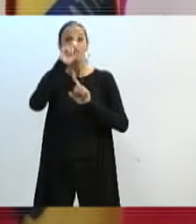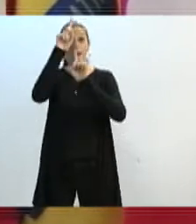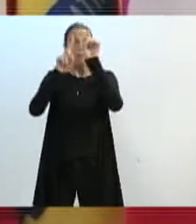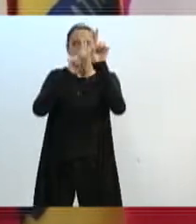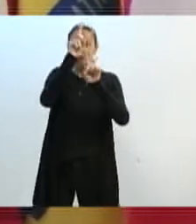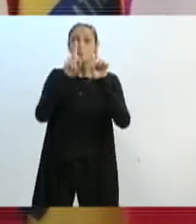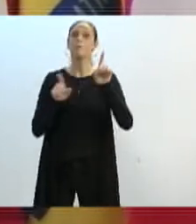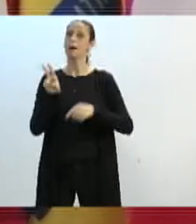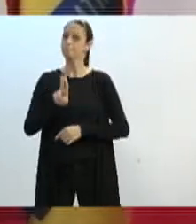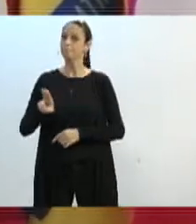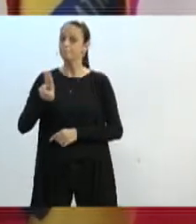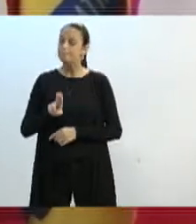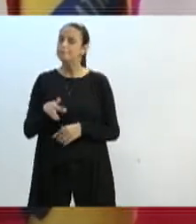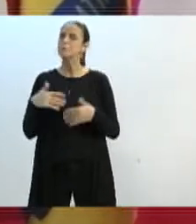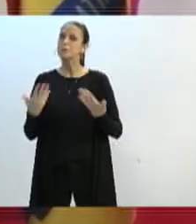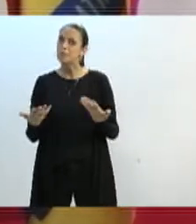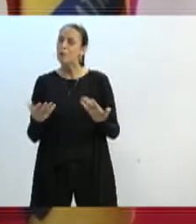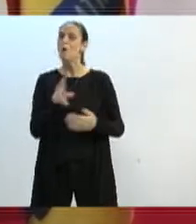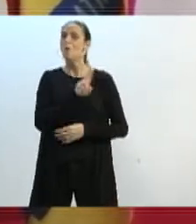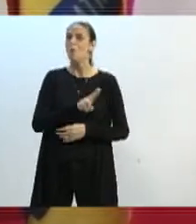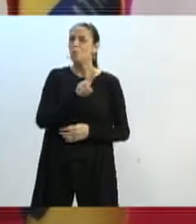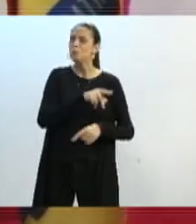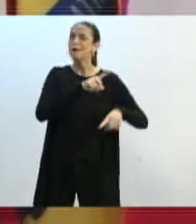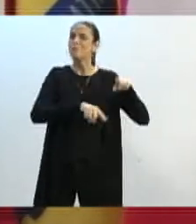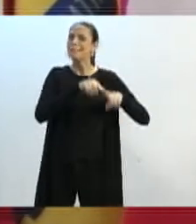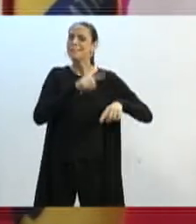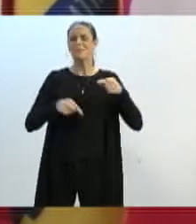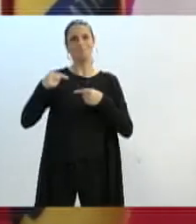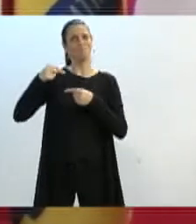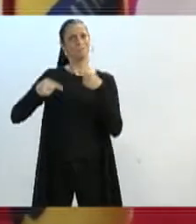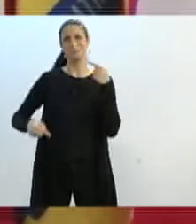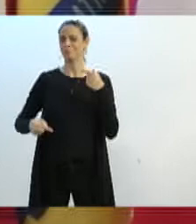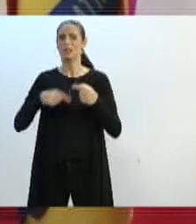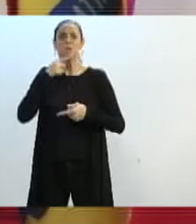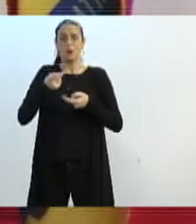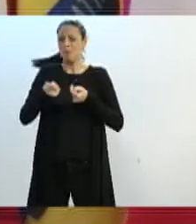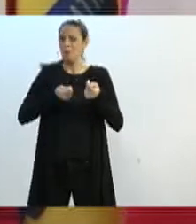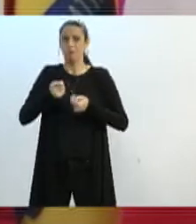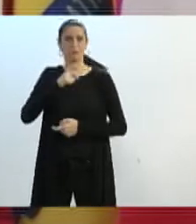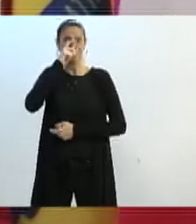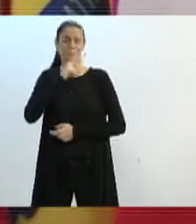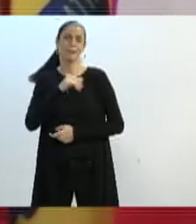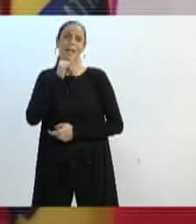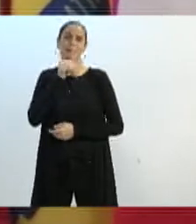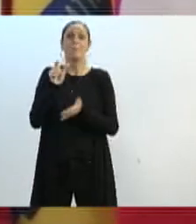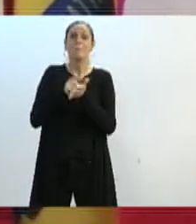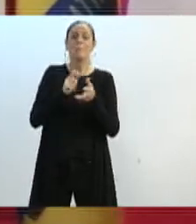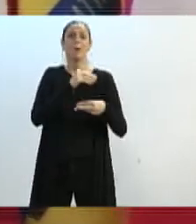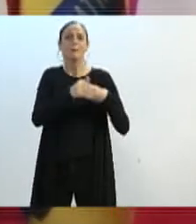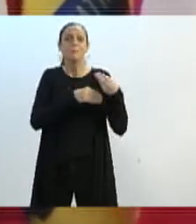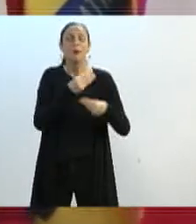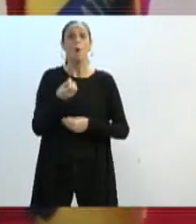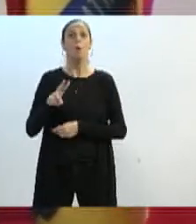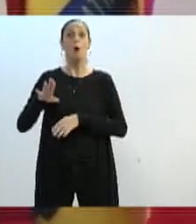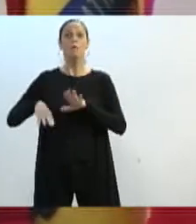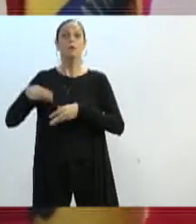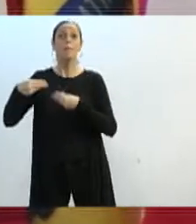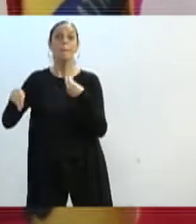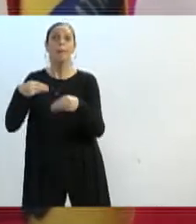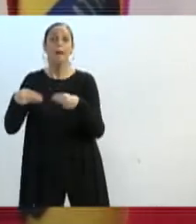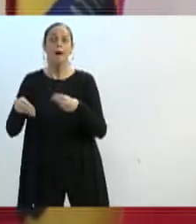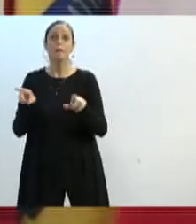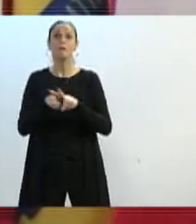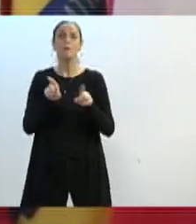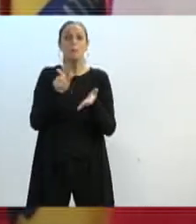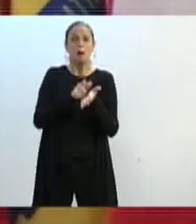e são utilizados itens não adequados para conter o fluxo menstrual, como papel higiênico, plástico, papelão, esponjas